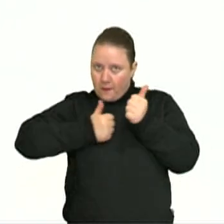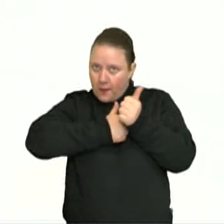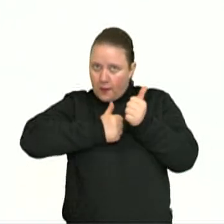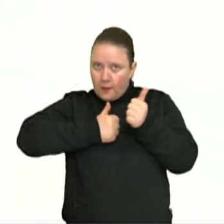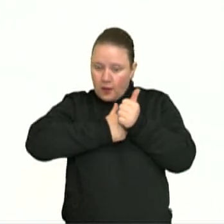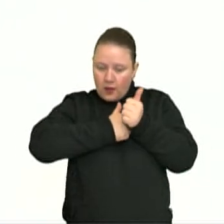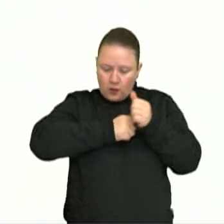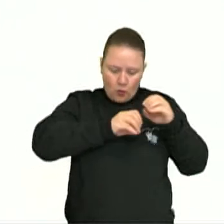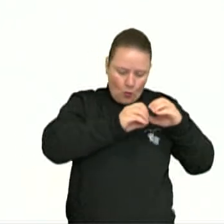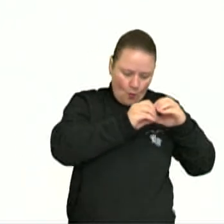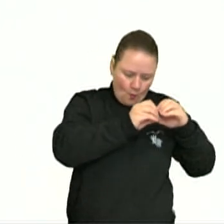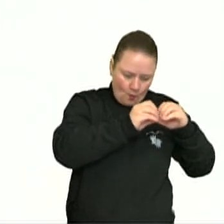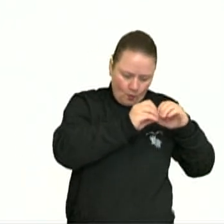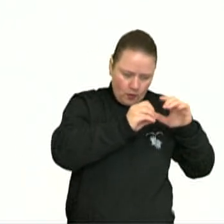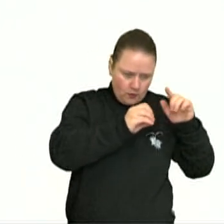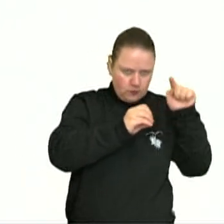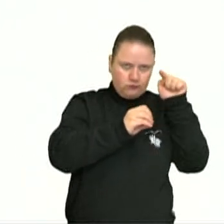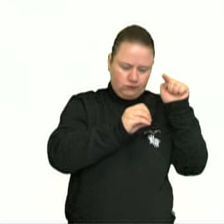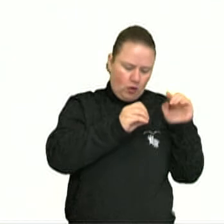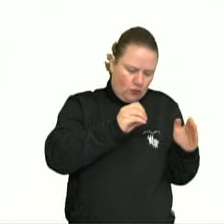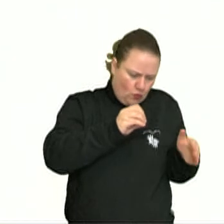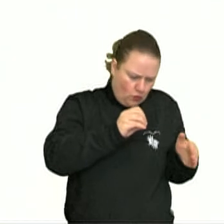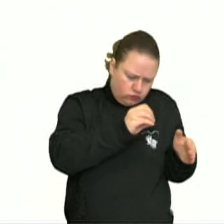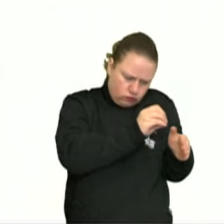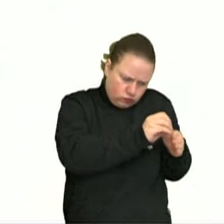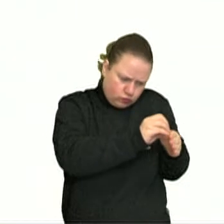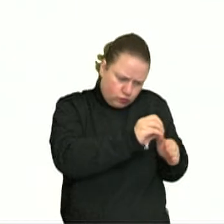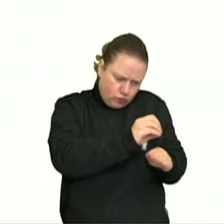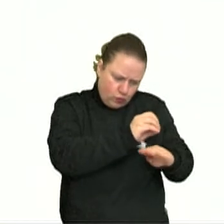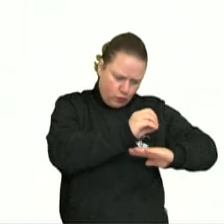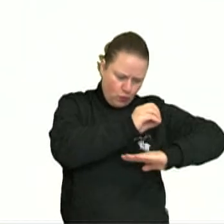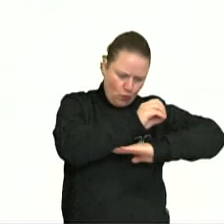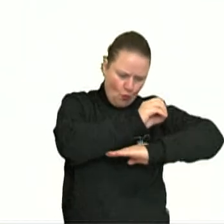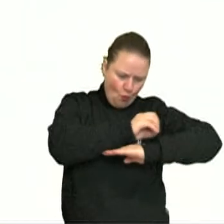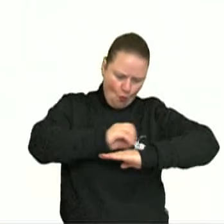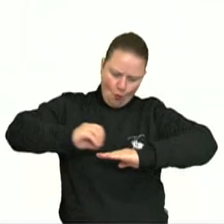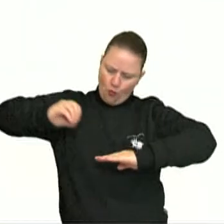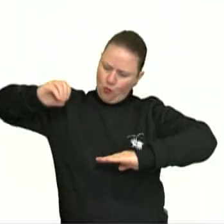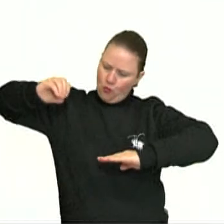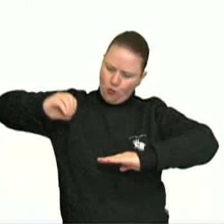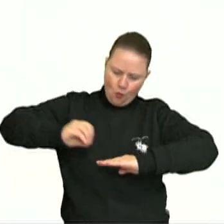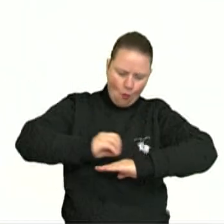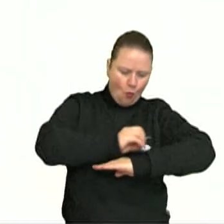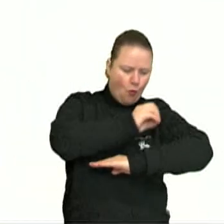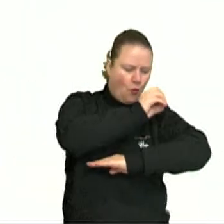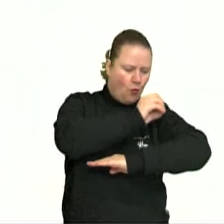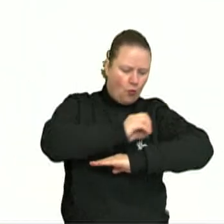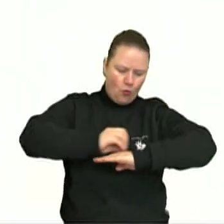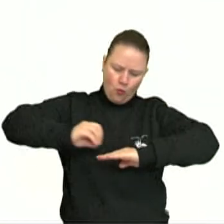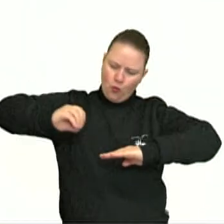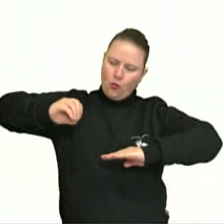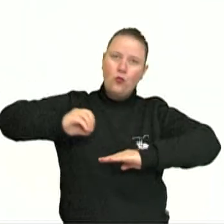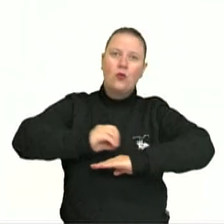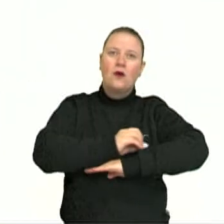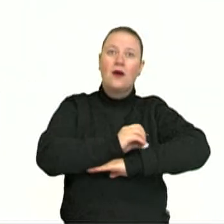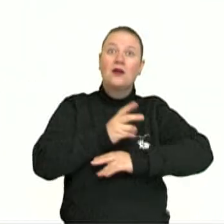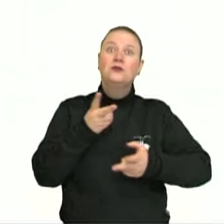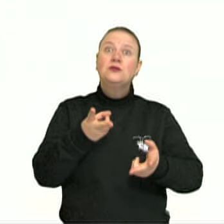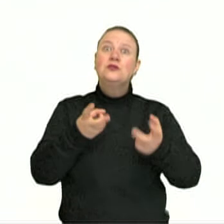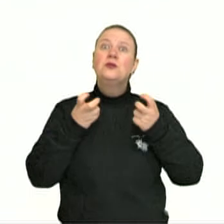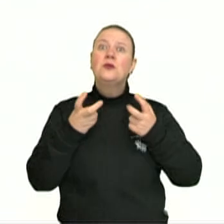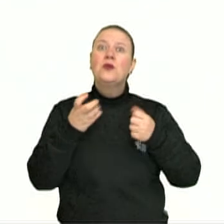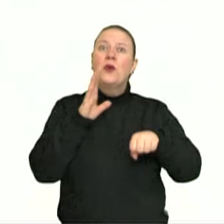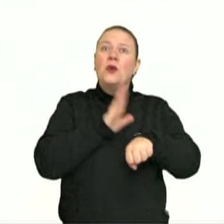o período, melhor dizendo, que o comprimento aumentou, certo? E a gente pode perceber, como foi mostrado ali, que o